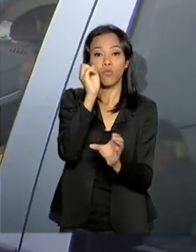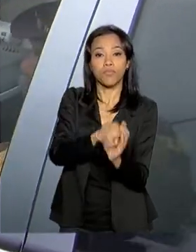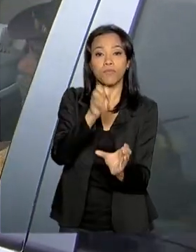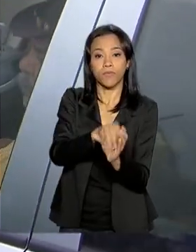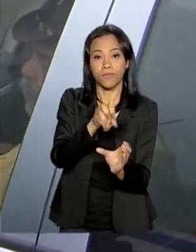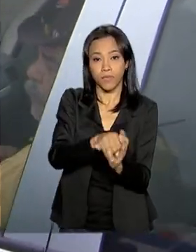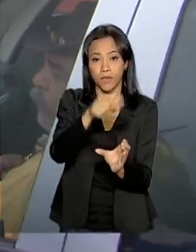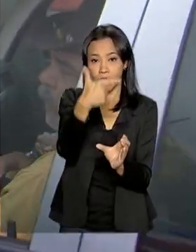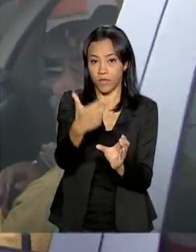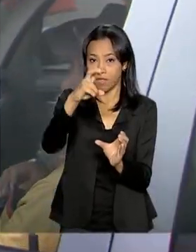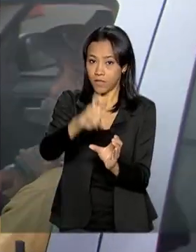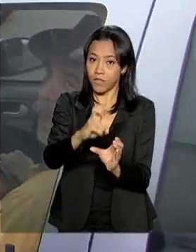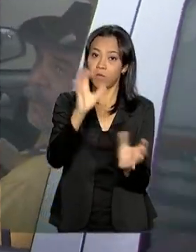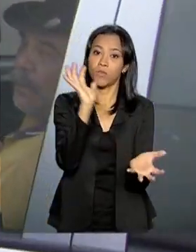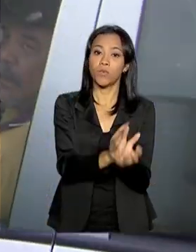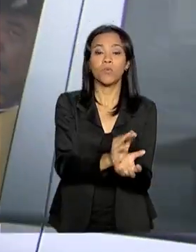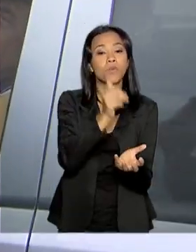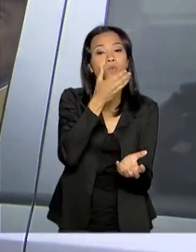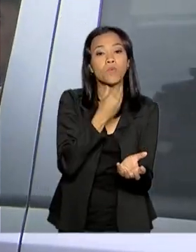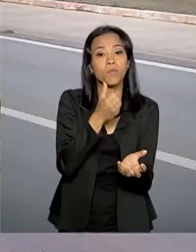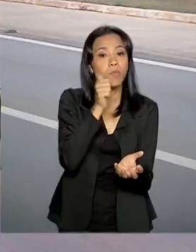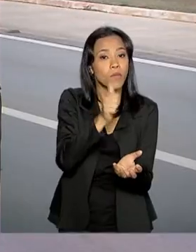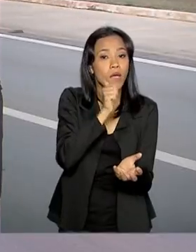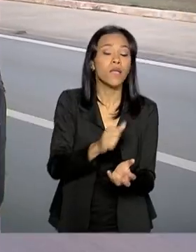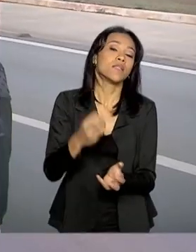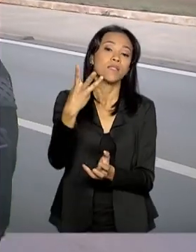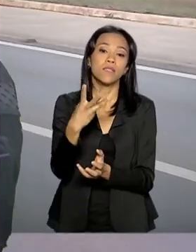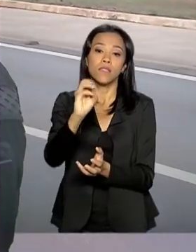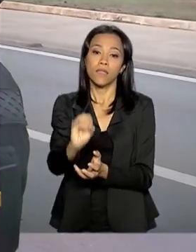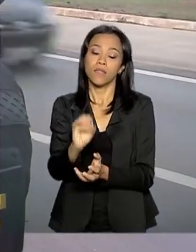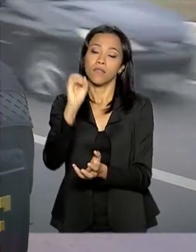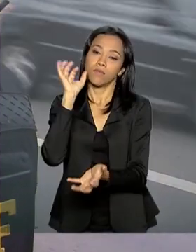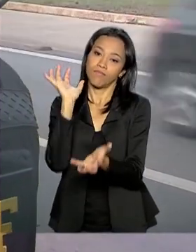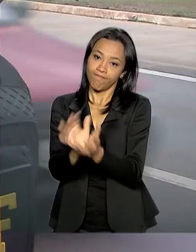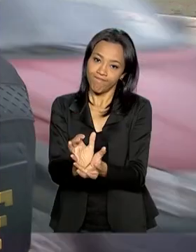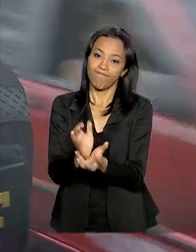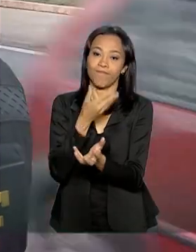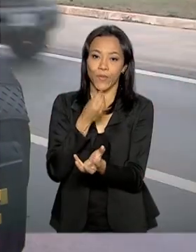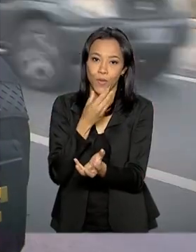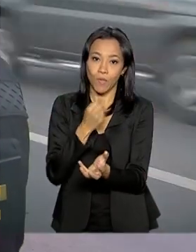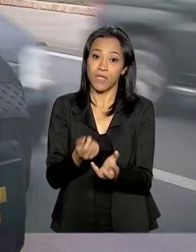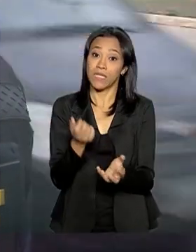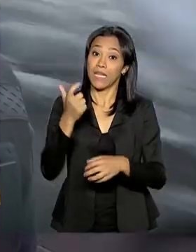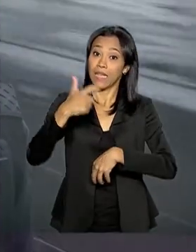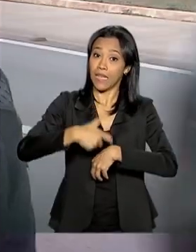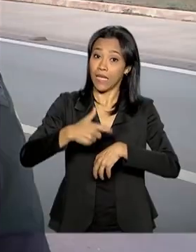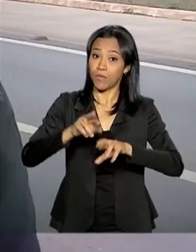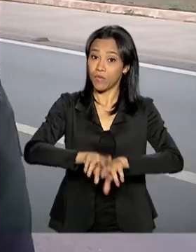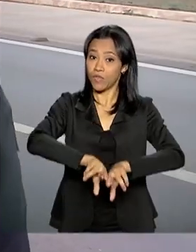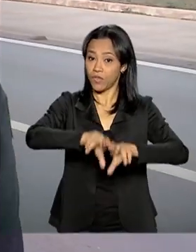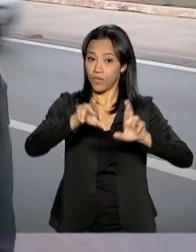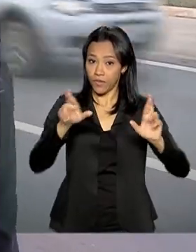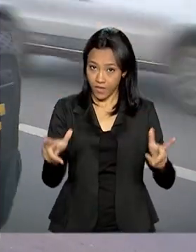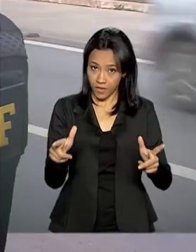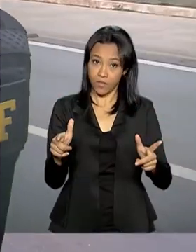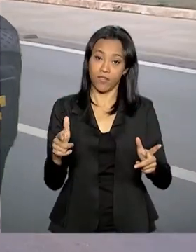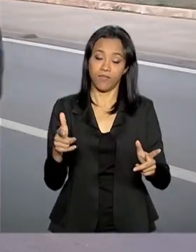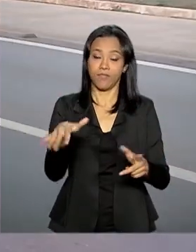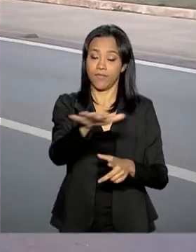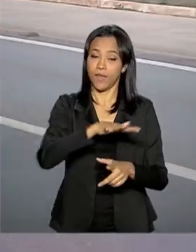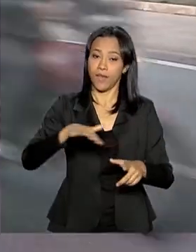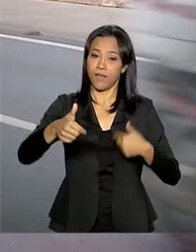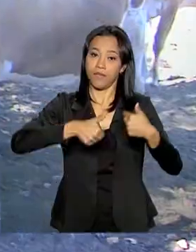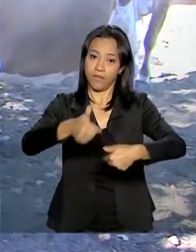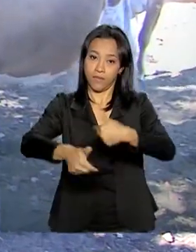anos para mulheres e 30 para homens, com tempos diferenciados de exercício na função de policial e